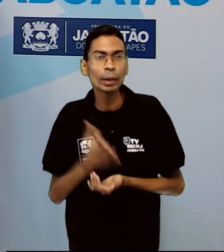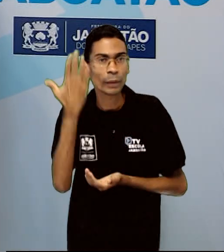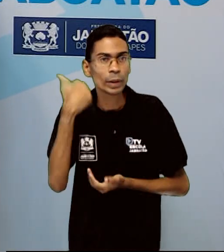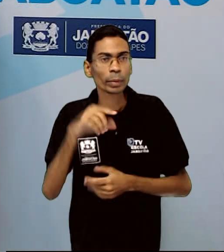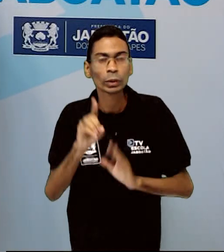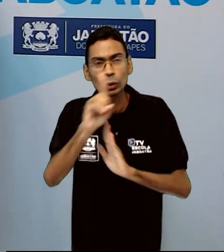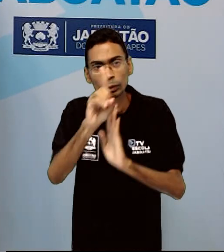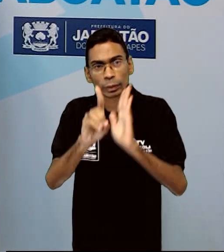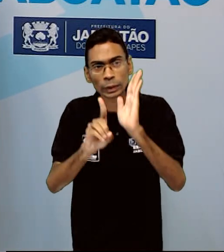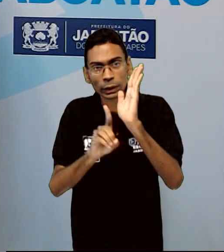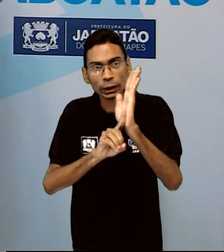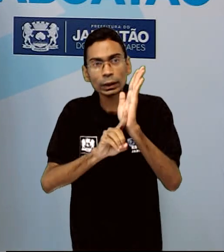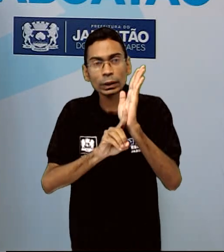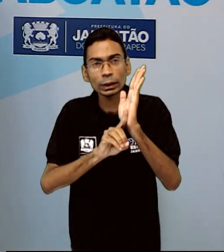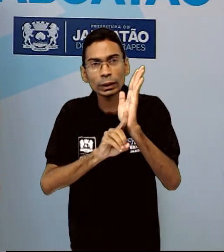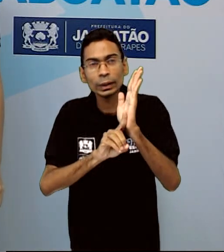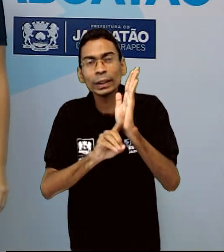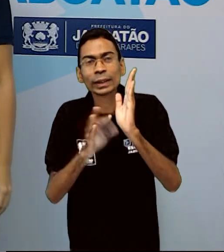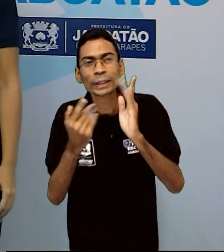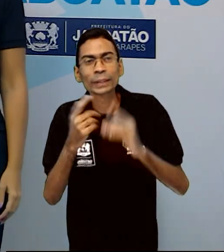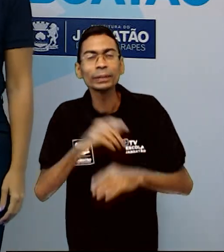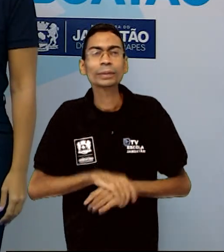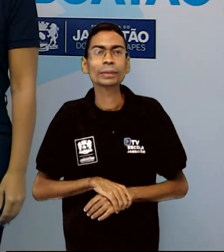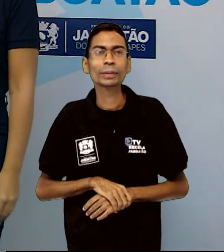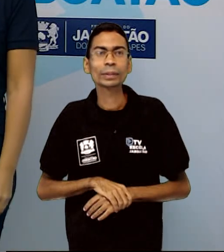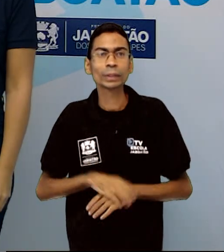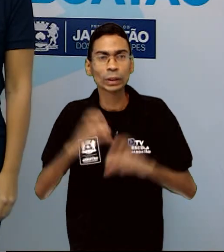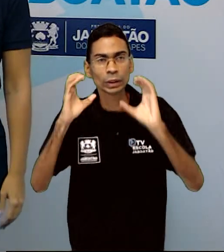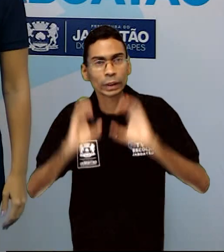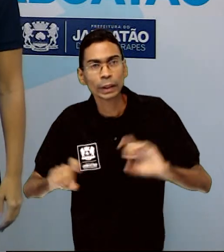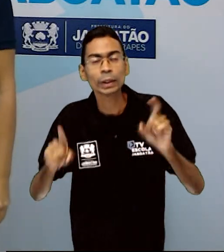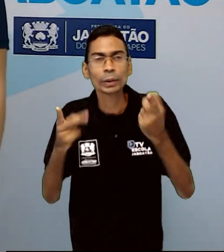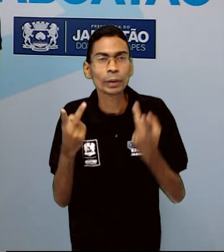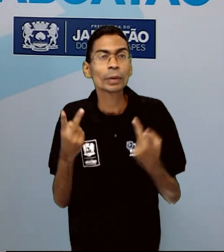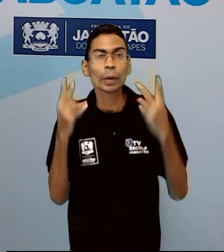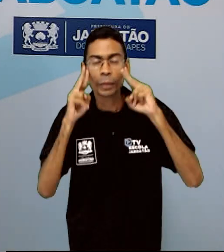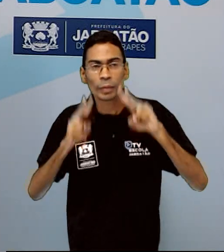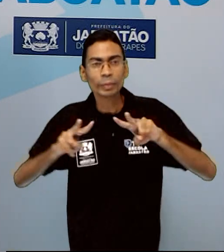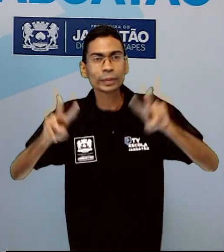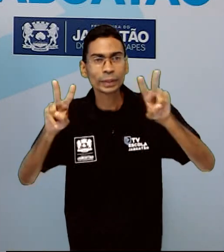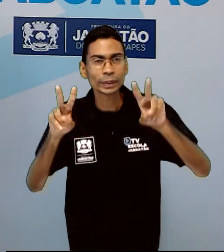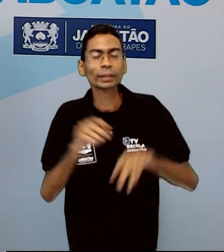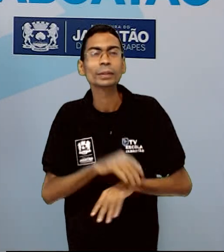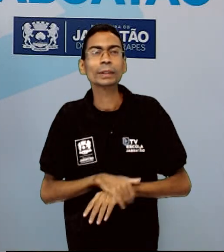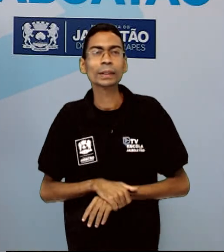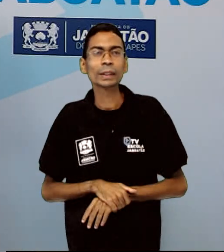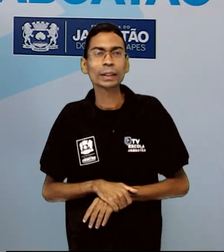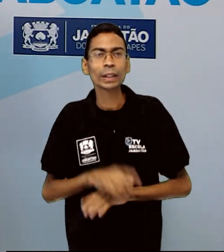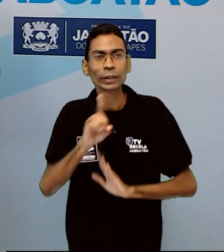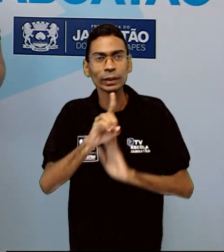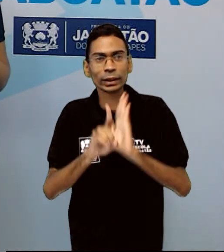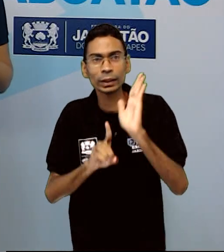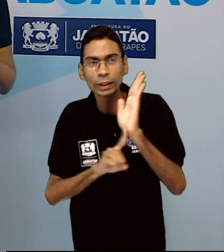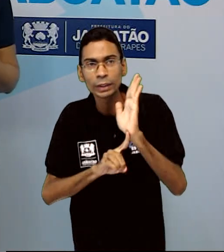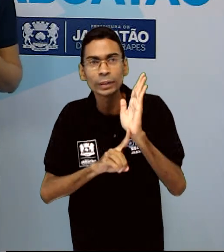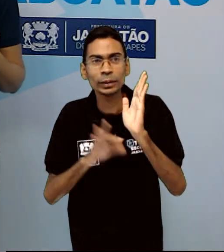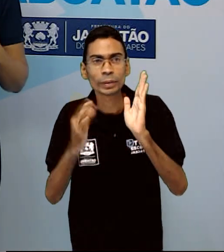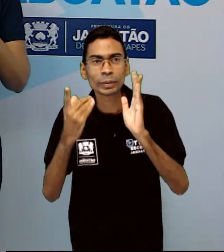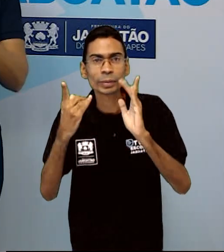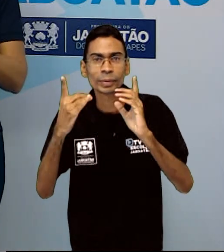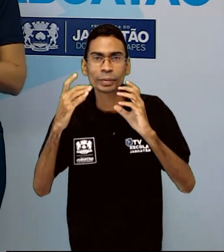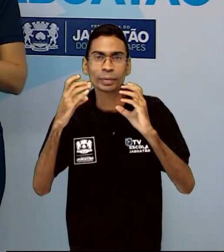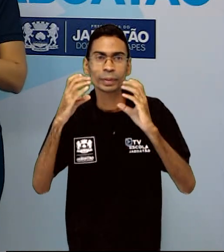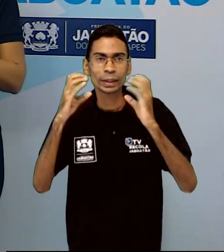sobre os direitos sociais do cidadão. Preste atenção aqui na sua tela. Alguns direitos como educação,